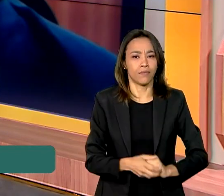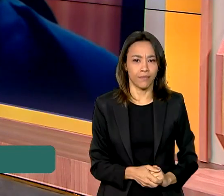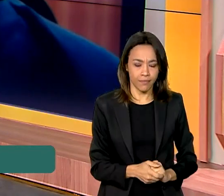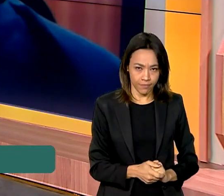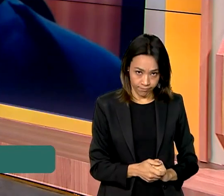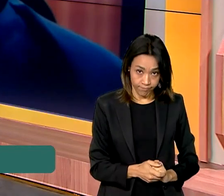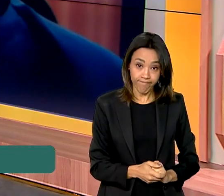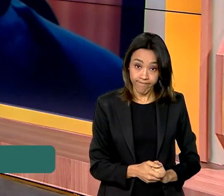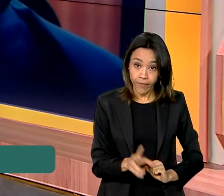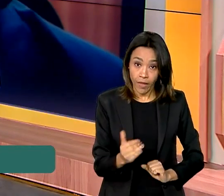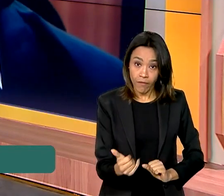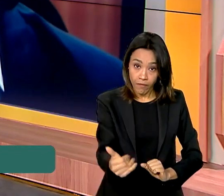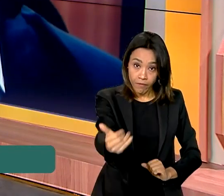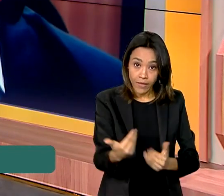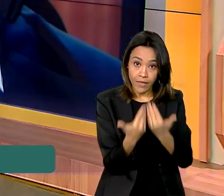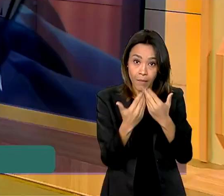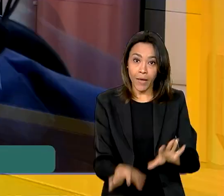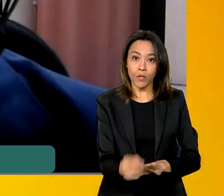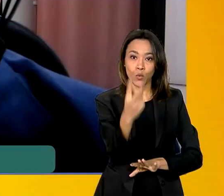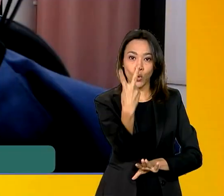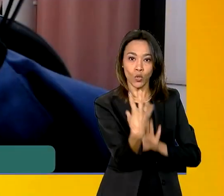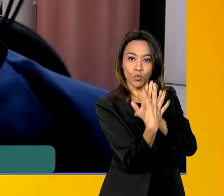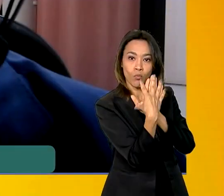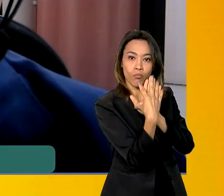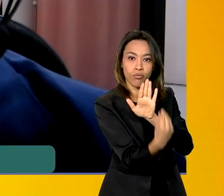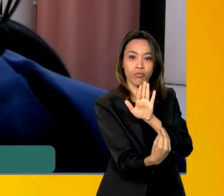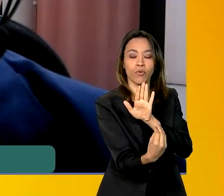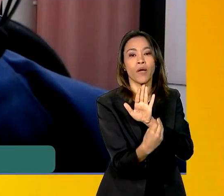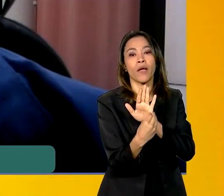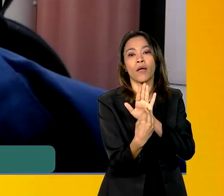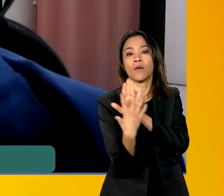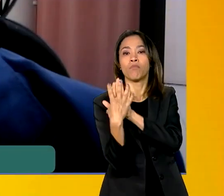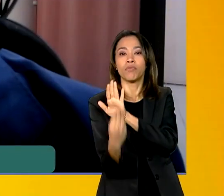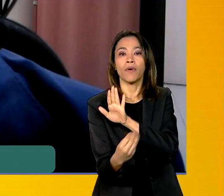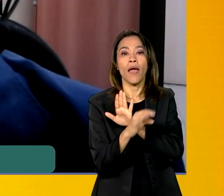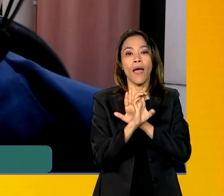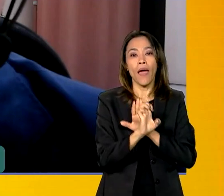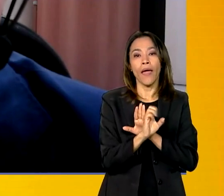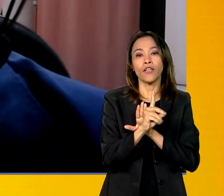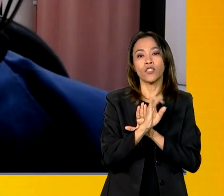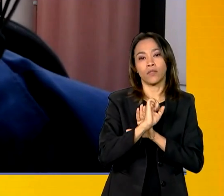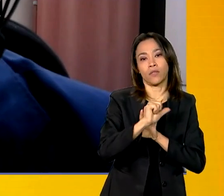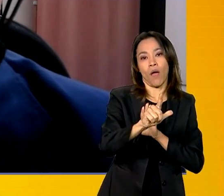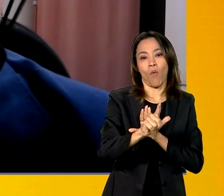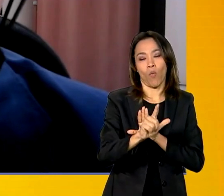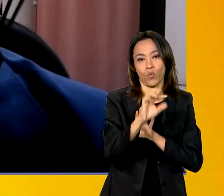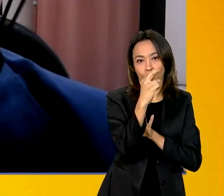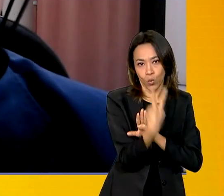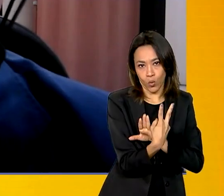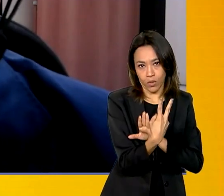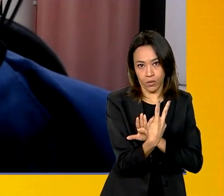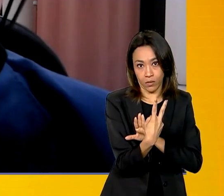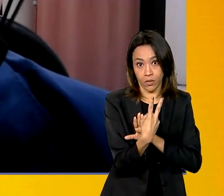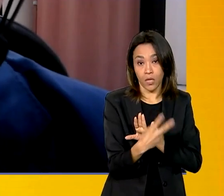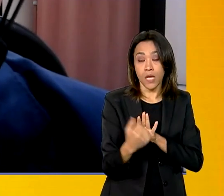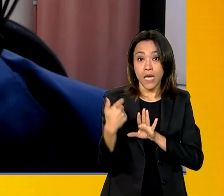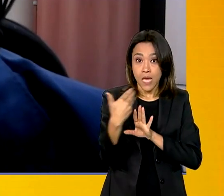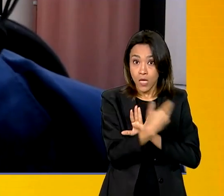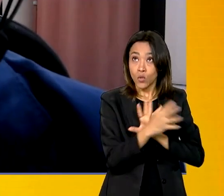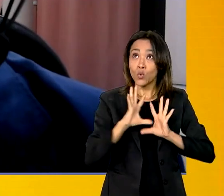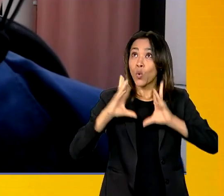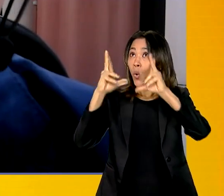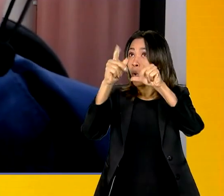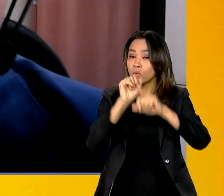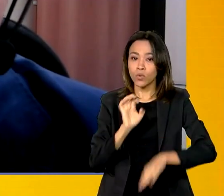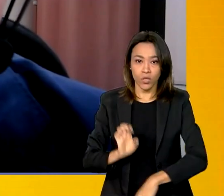Serão abertos 12 editais em 12 estados que se colocaram à disposição da iniciativa. Todos os estados